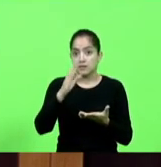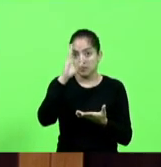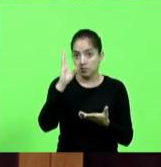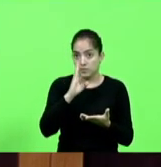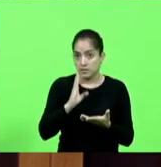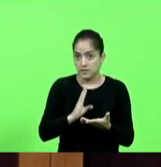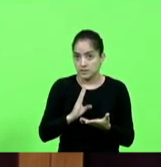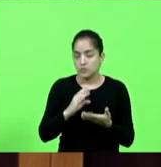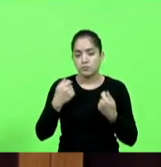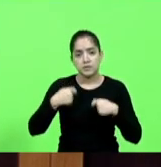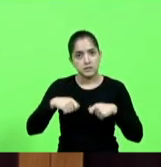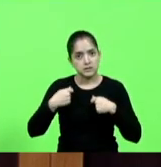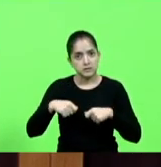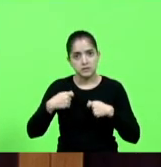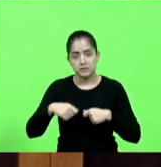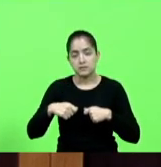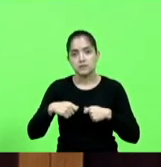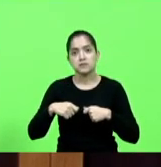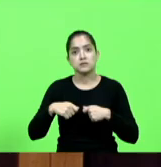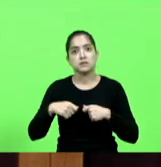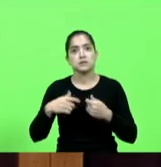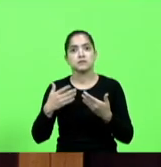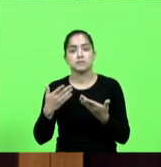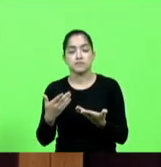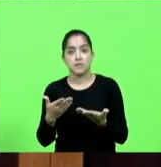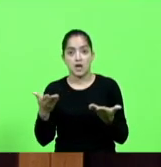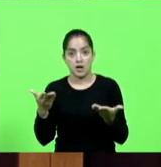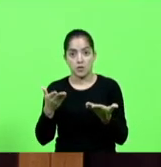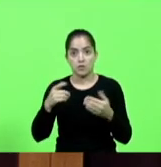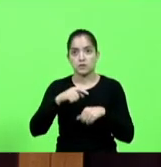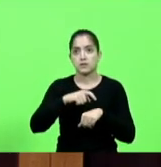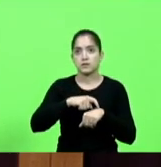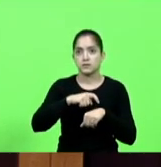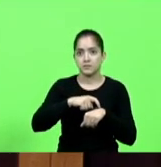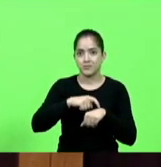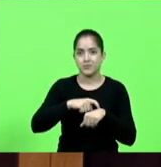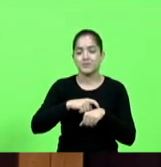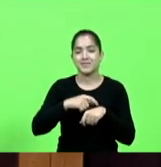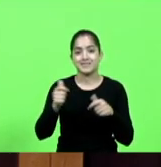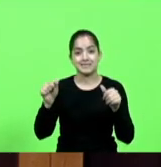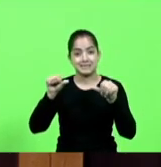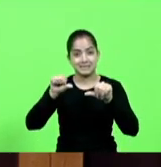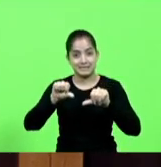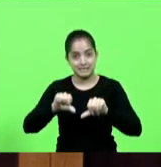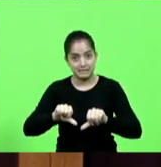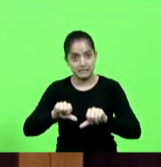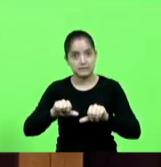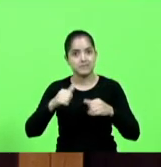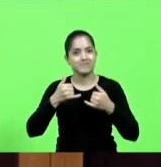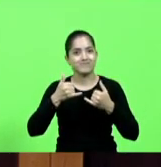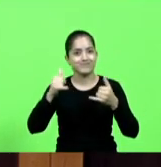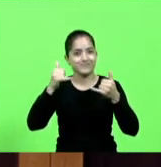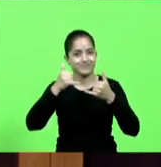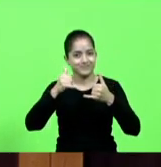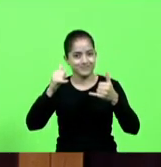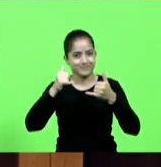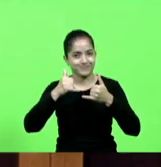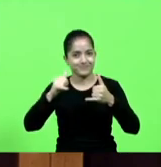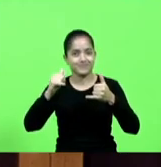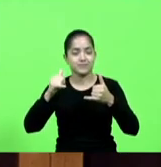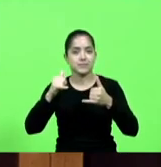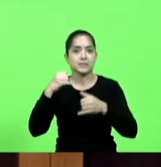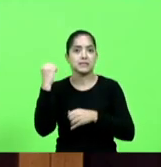disso não pode mesmo principalmente nesse momento de crise energética tão séria que